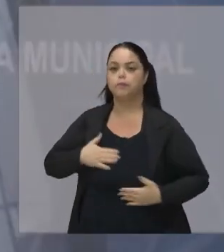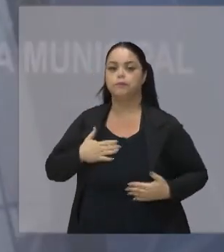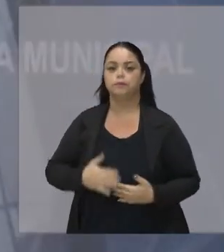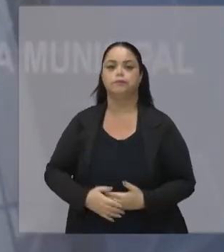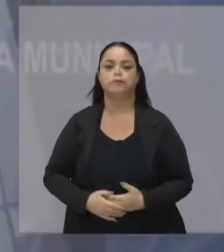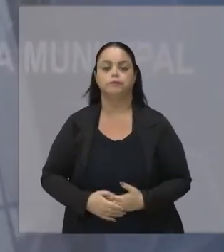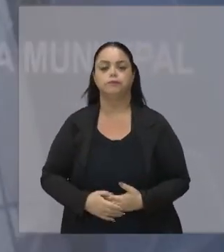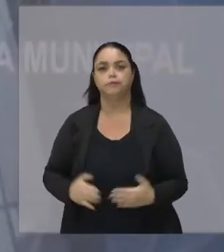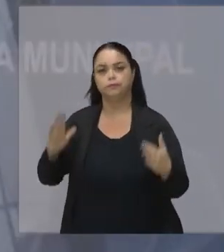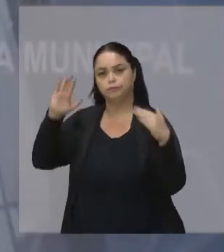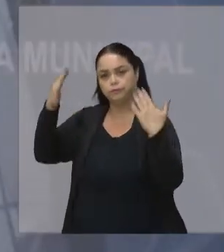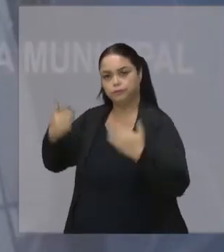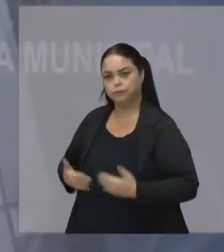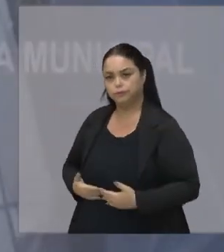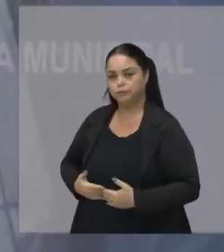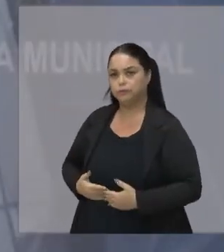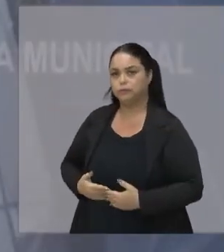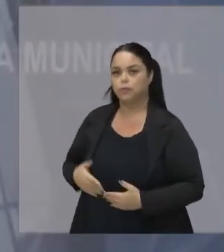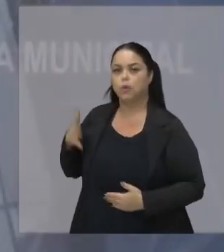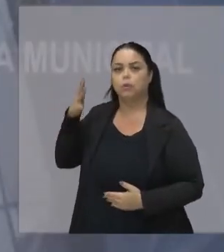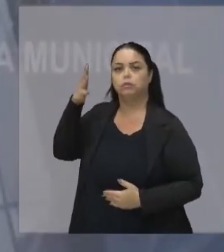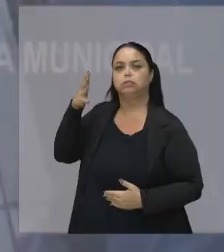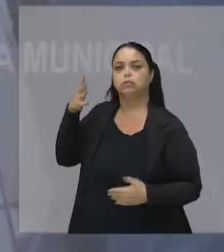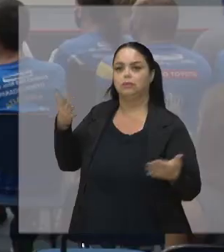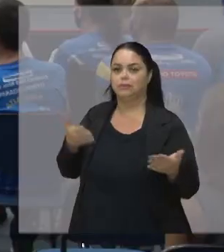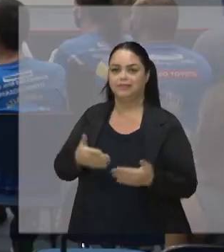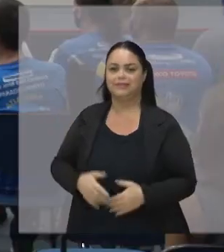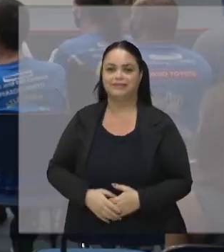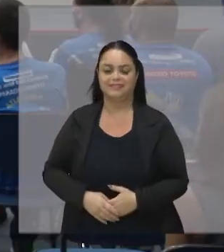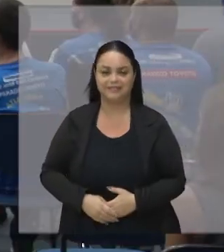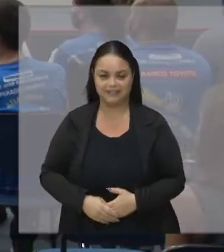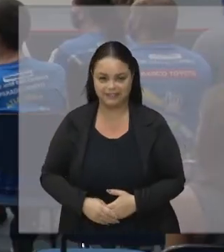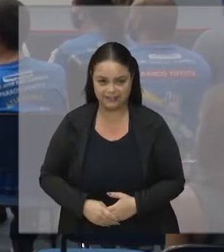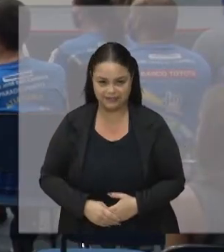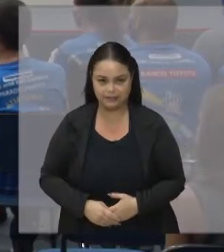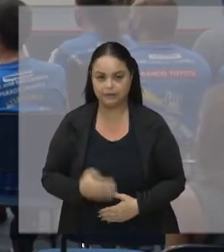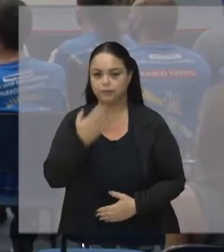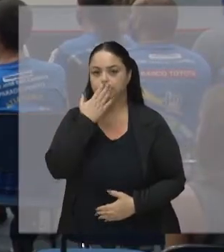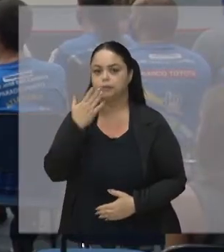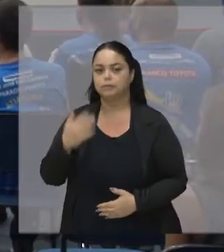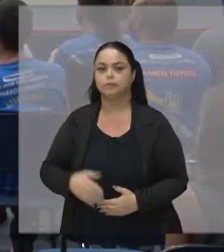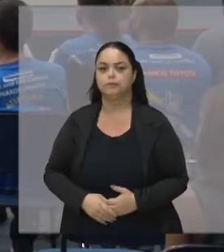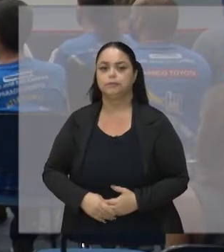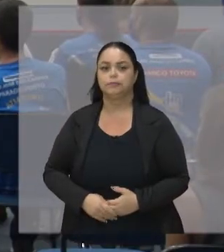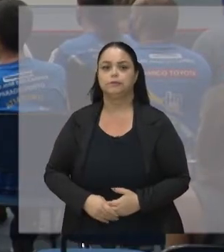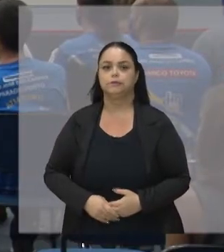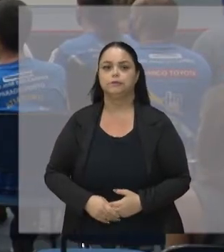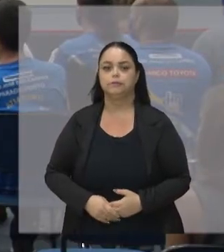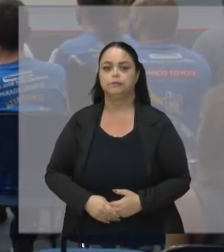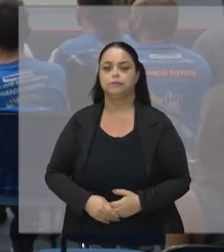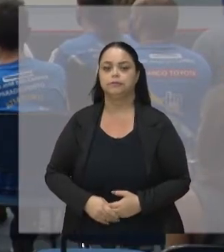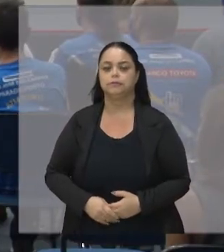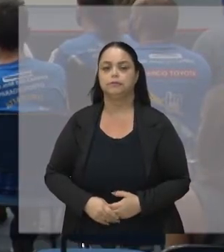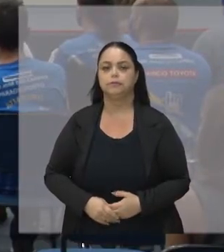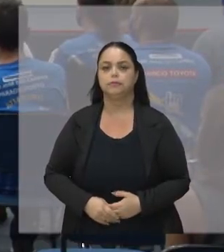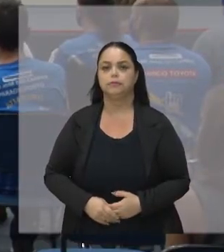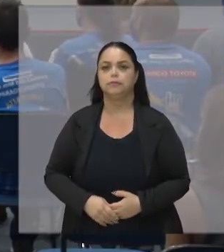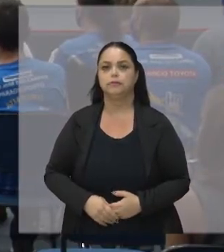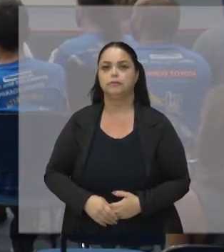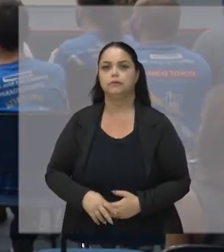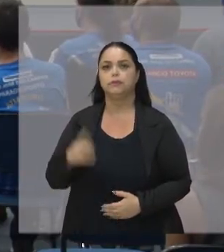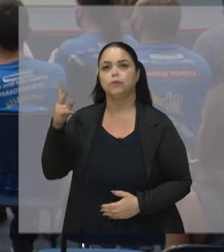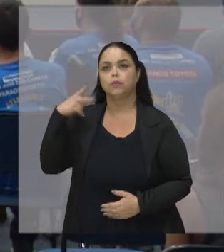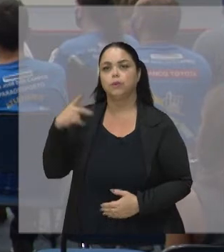homenagear O nosso palestrante De hoje Pedimos então Que o vereador E o